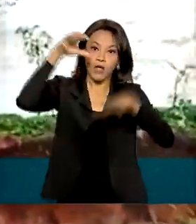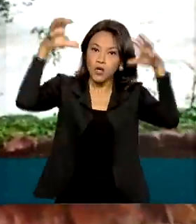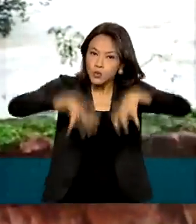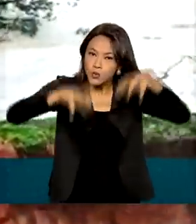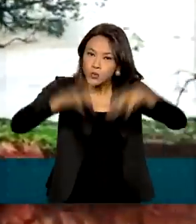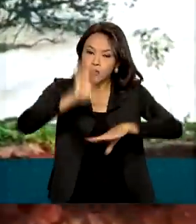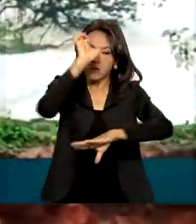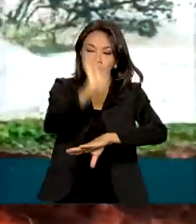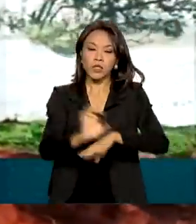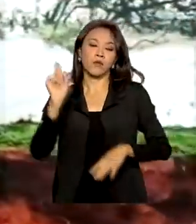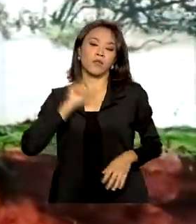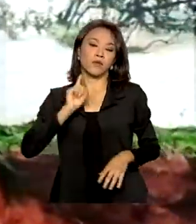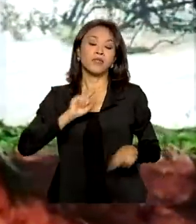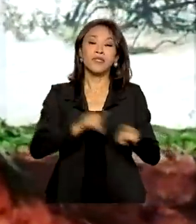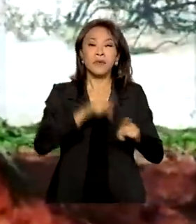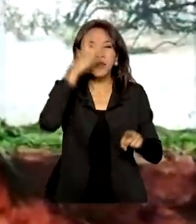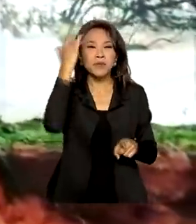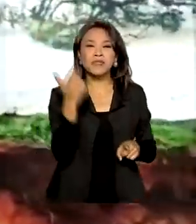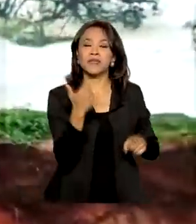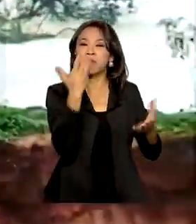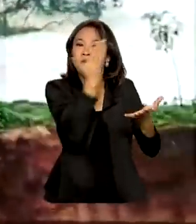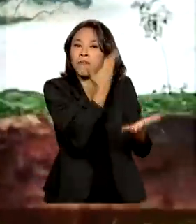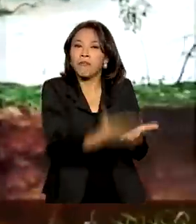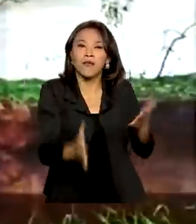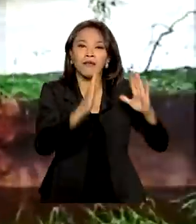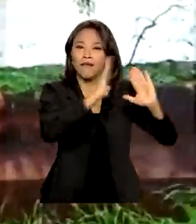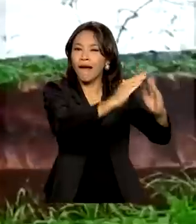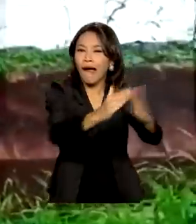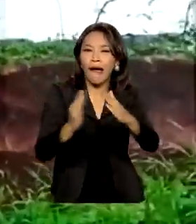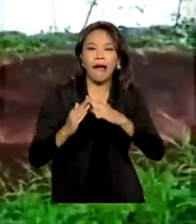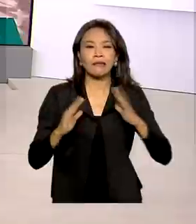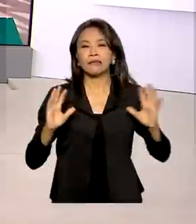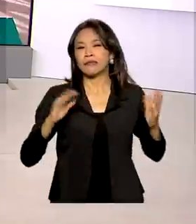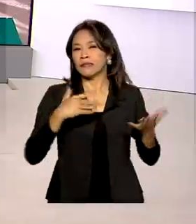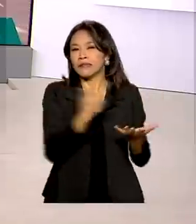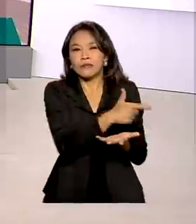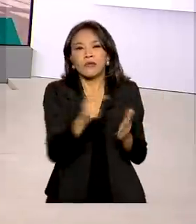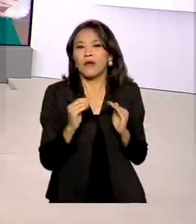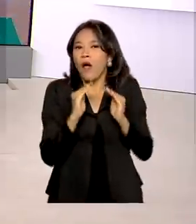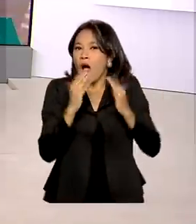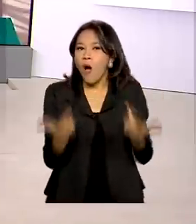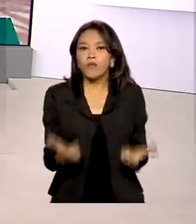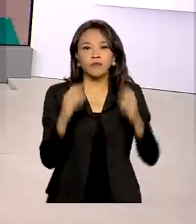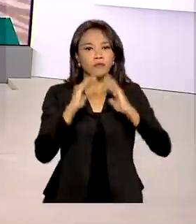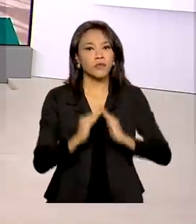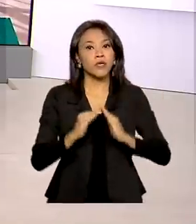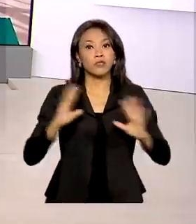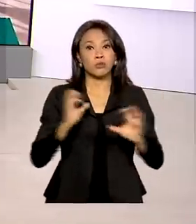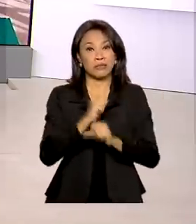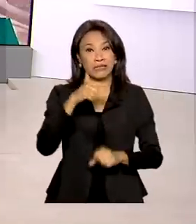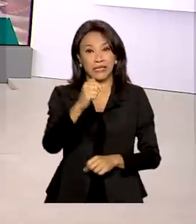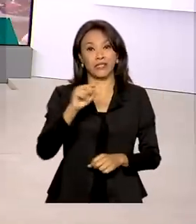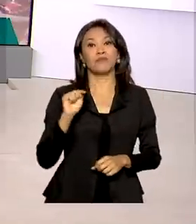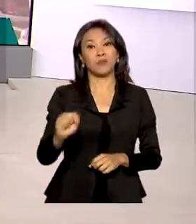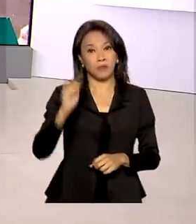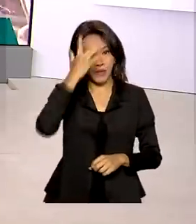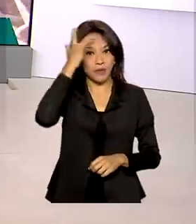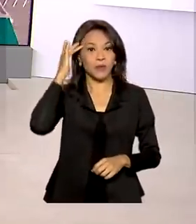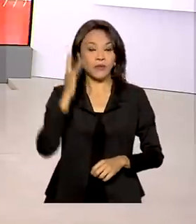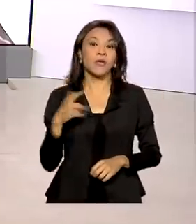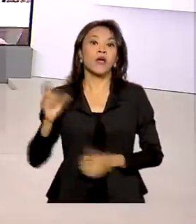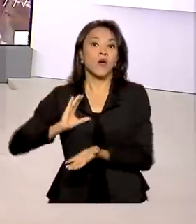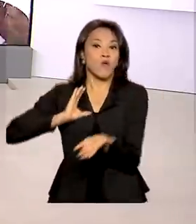desabrigados e desalojados, que ultrapassam 7 mil pessoas. O governo federal destinou até o momento 48